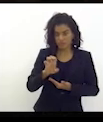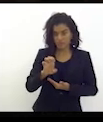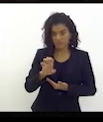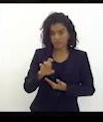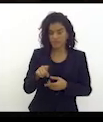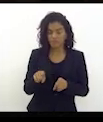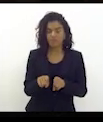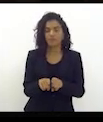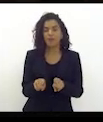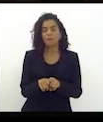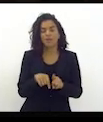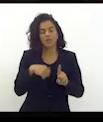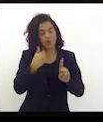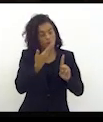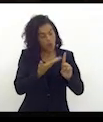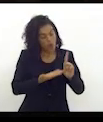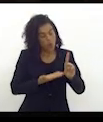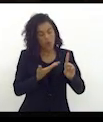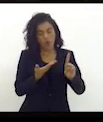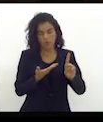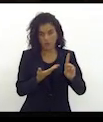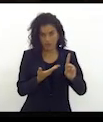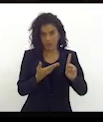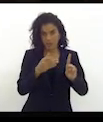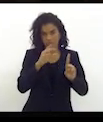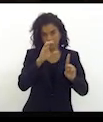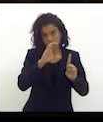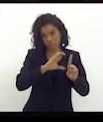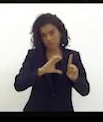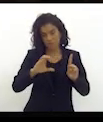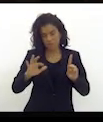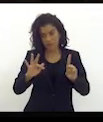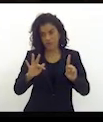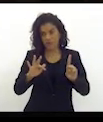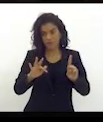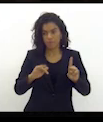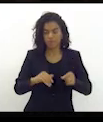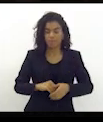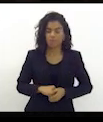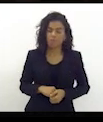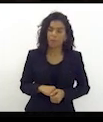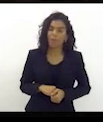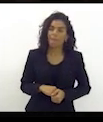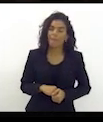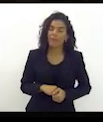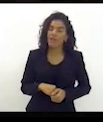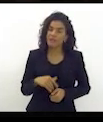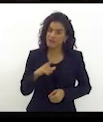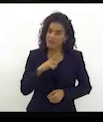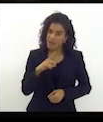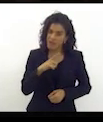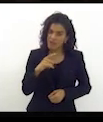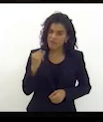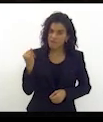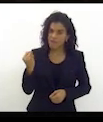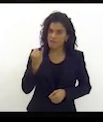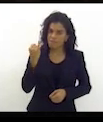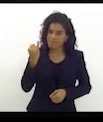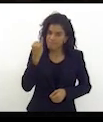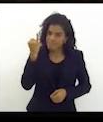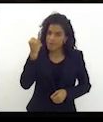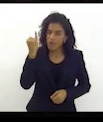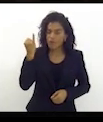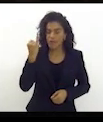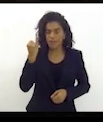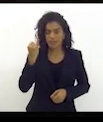tom de homenagem à pessoa do cabufriense que foi, teve a sua importância enorme para a cidade,